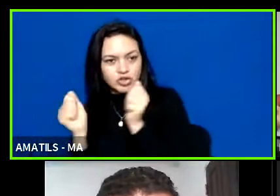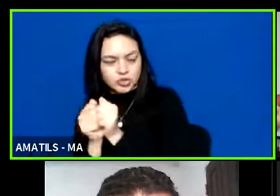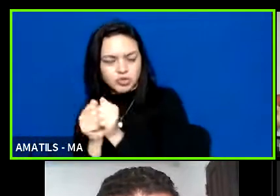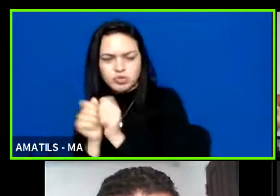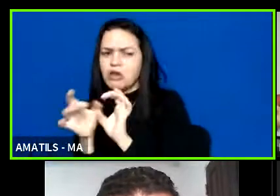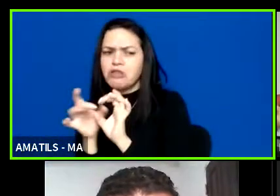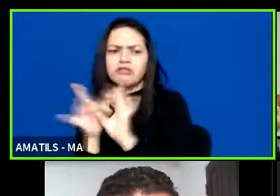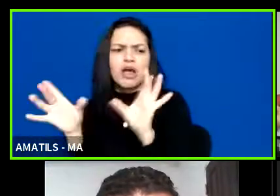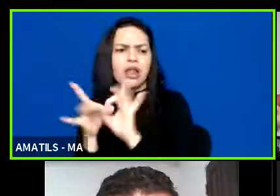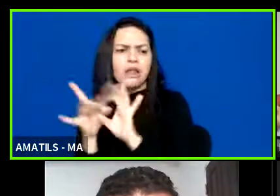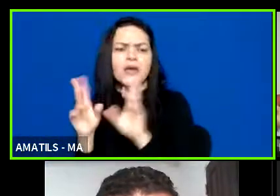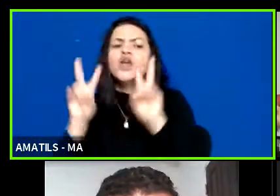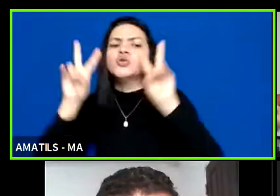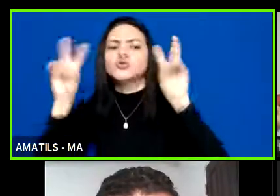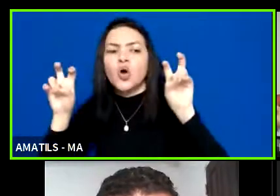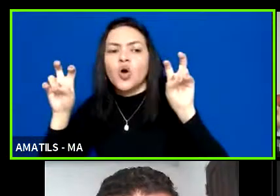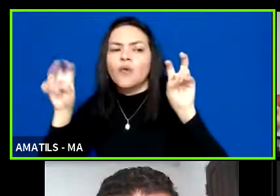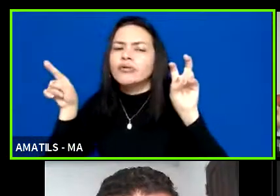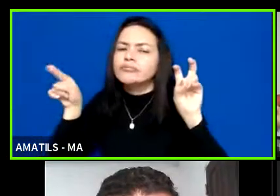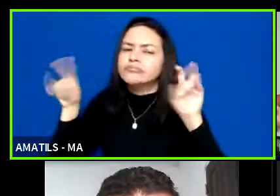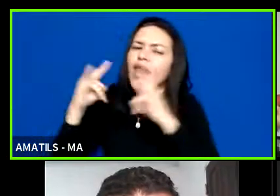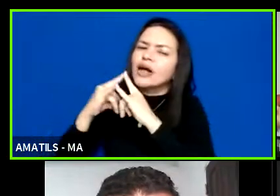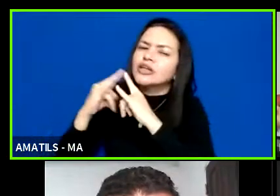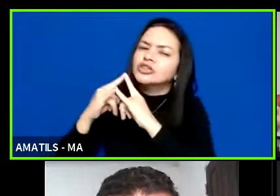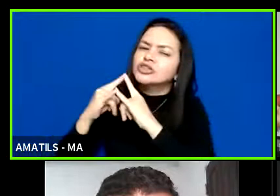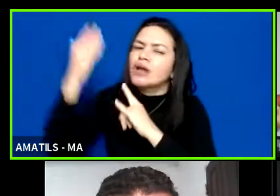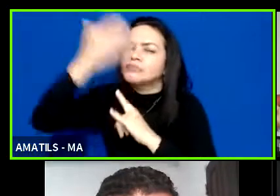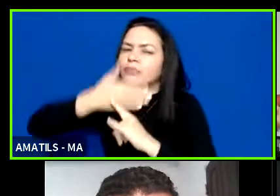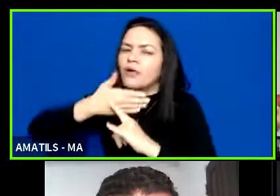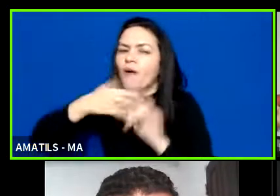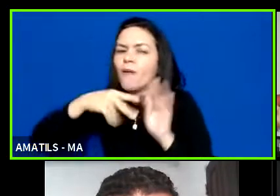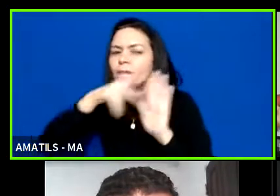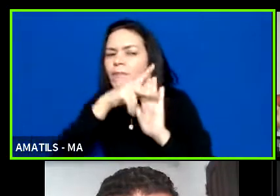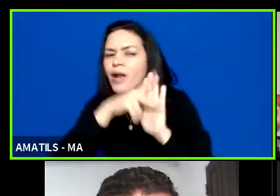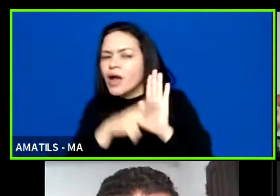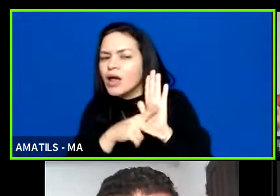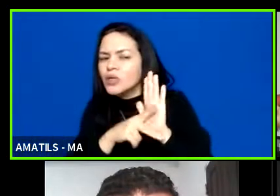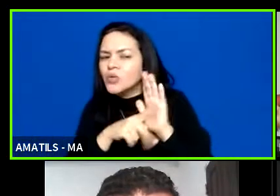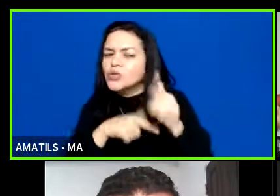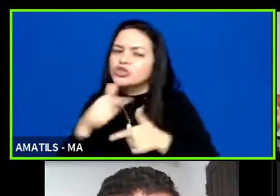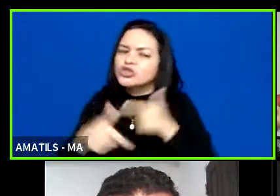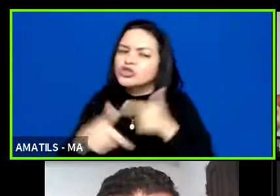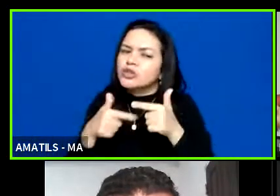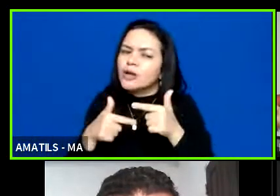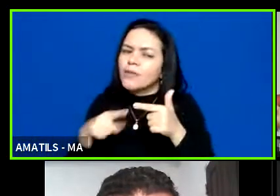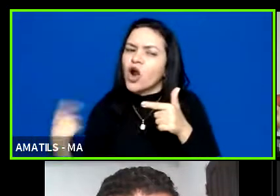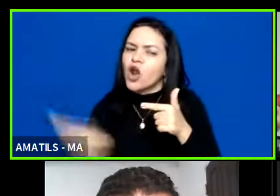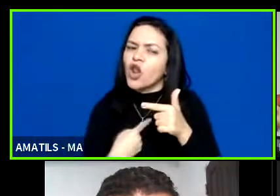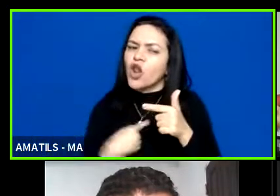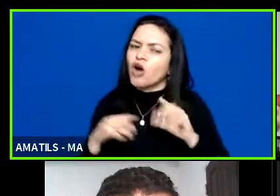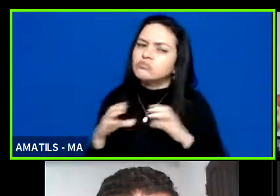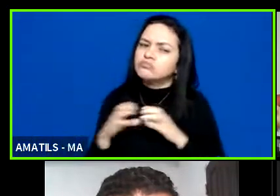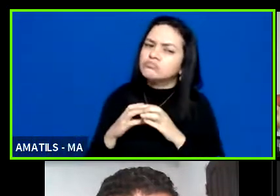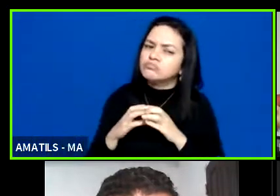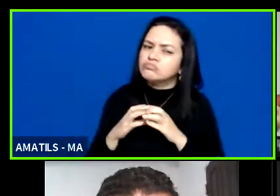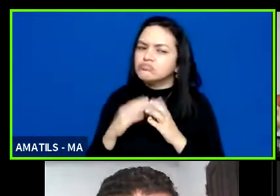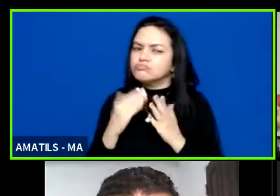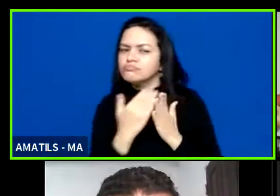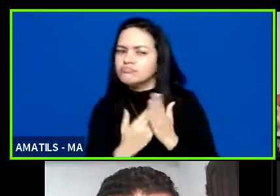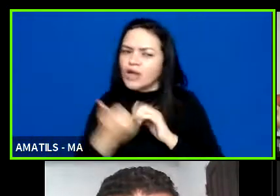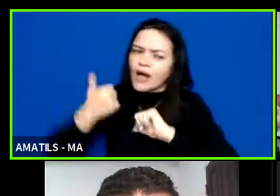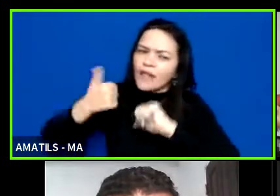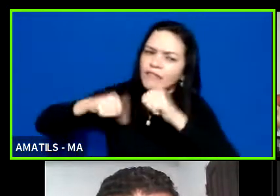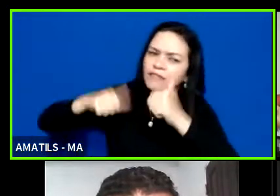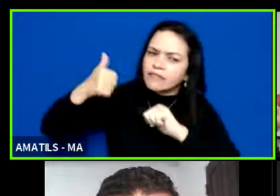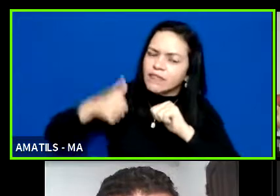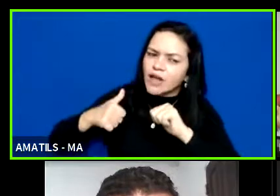sobre esse plano de trabalho apresentado se tem a ver com o que a entidade faz quais são